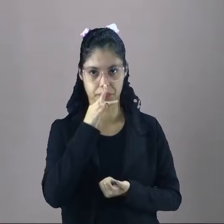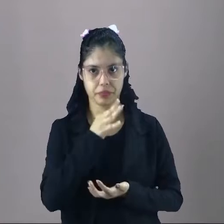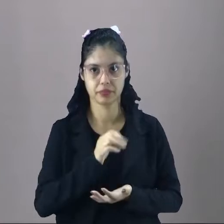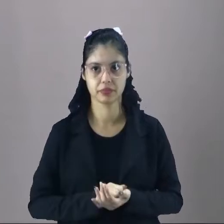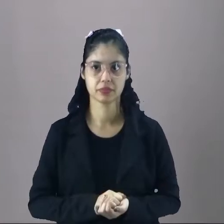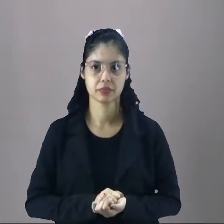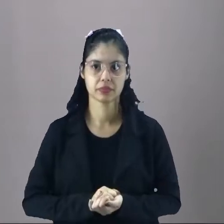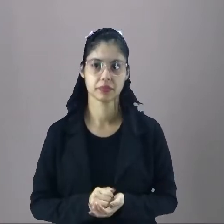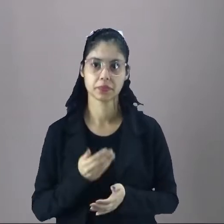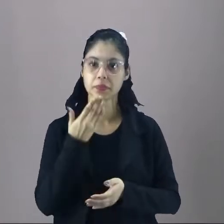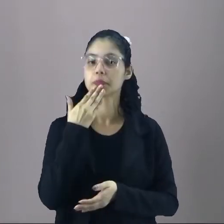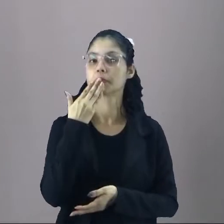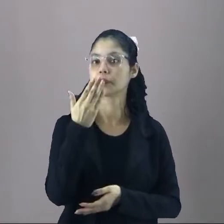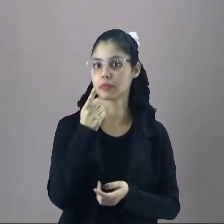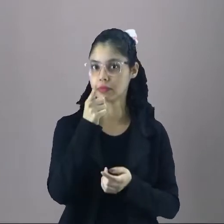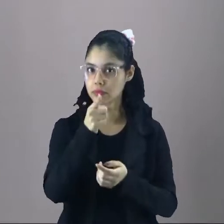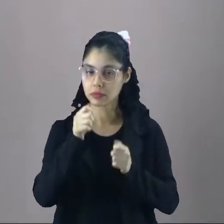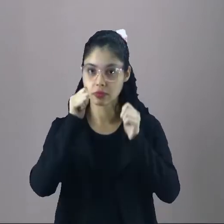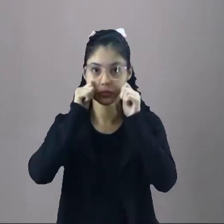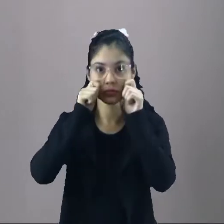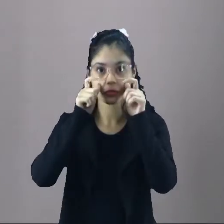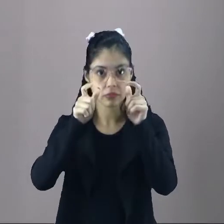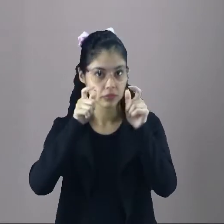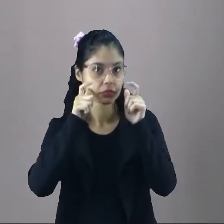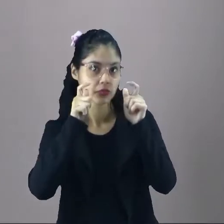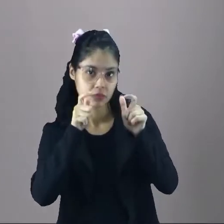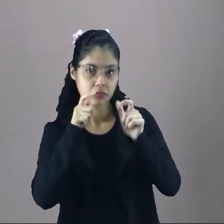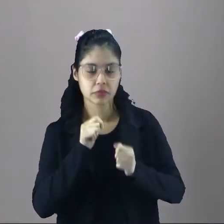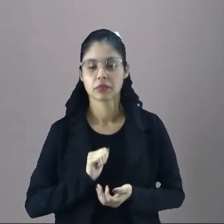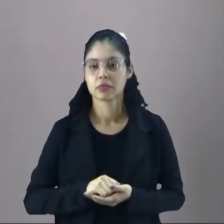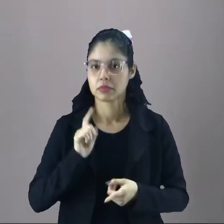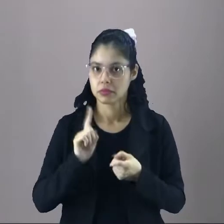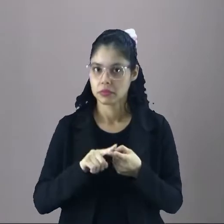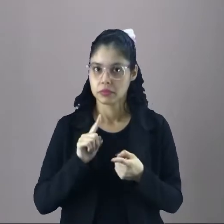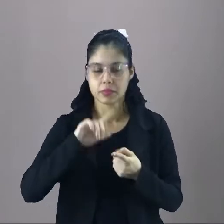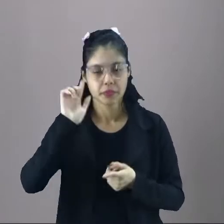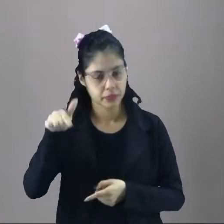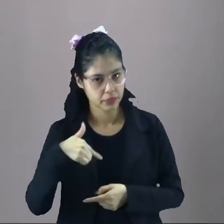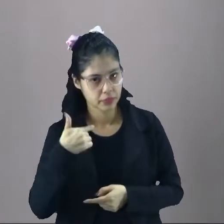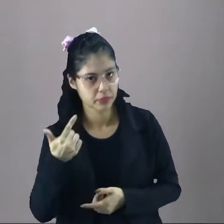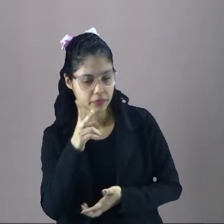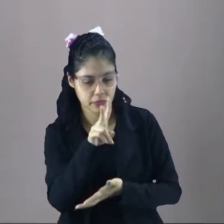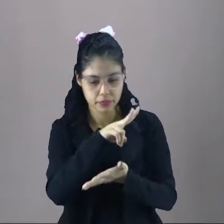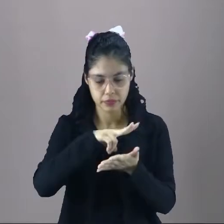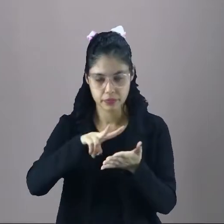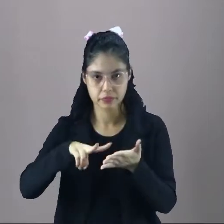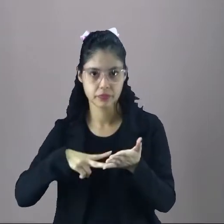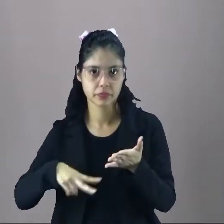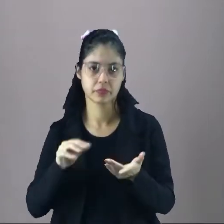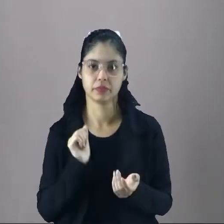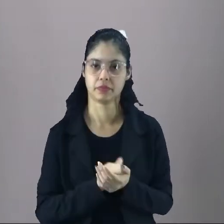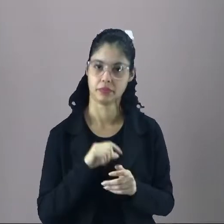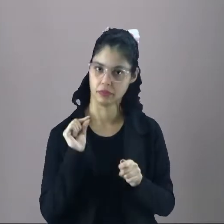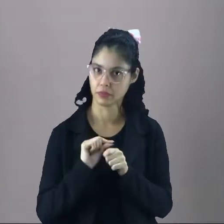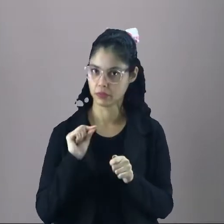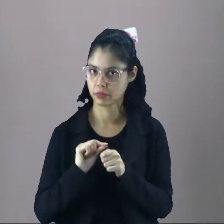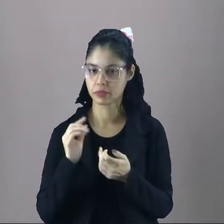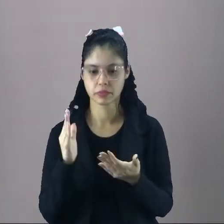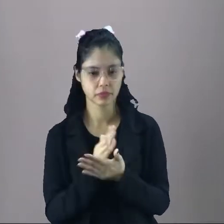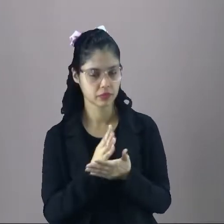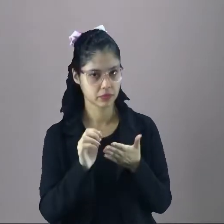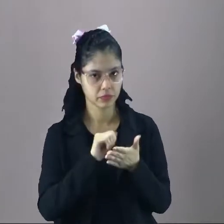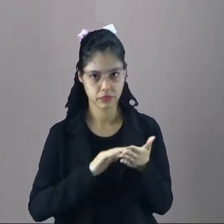tradições. E eu peço a você que preste muita atenção, porque após a leitura do texto nós iremos realizar algumas